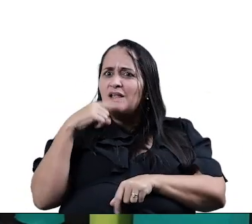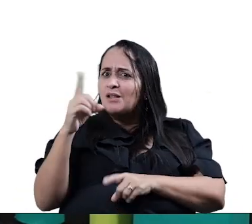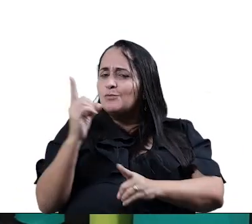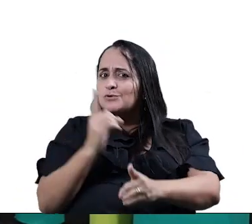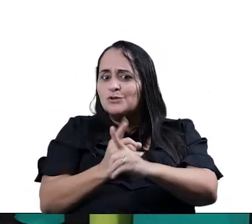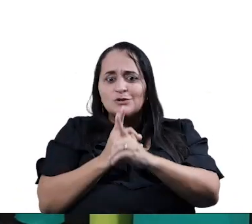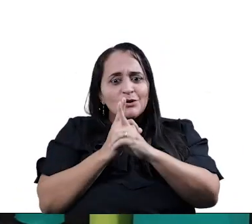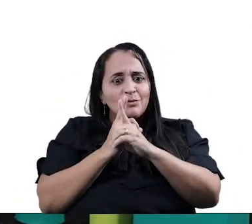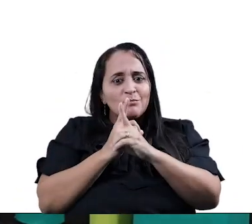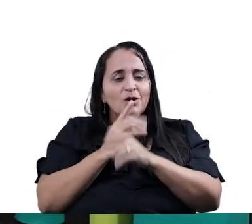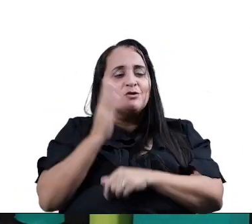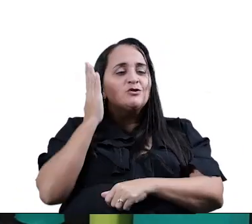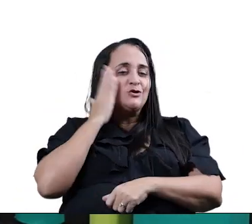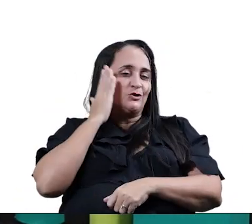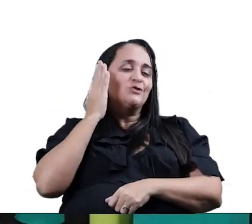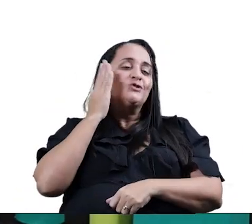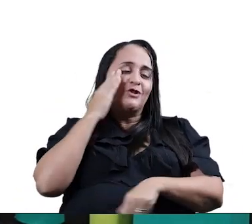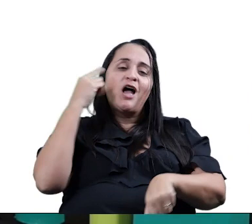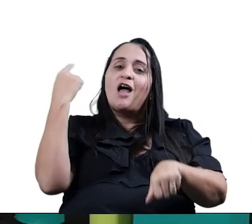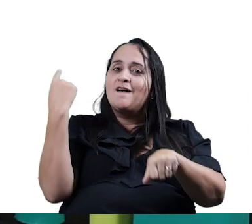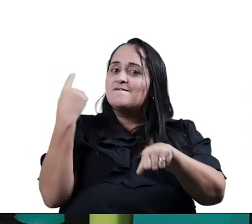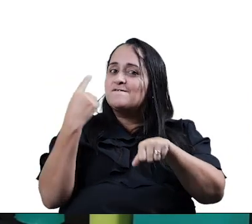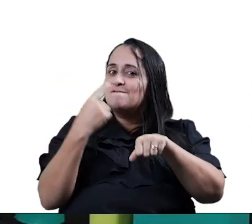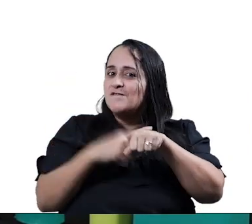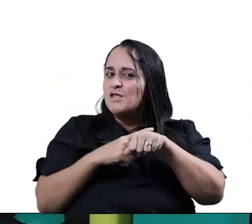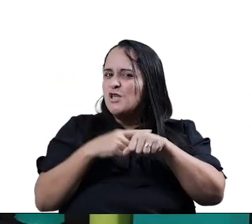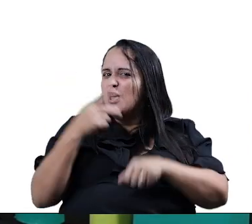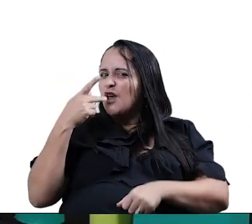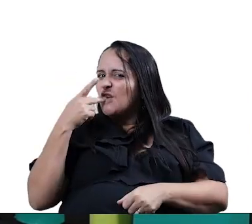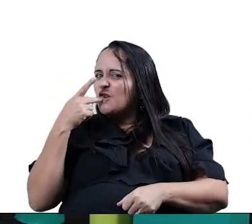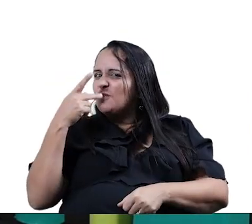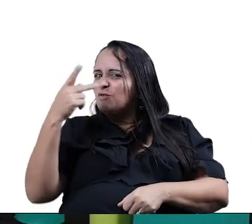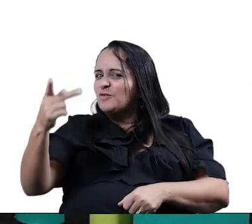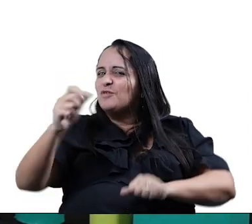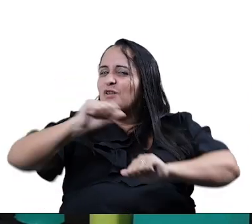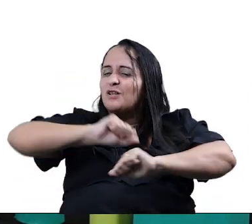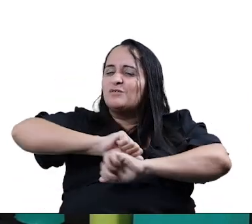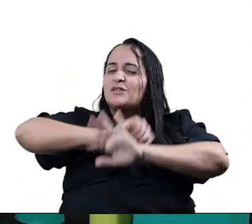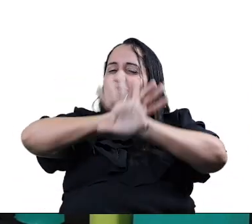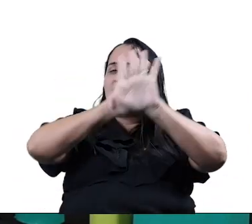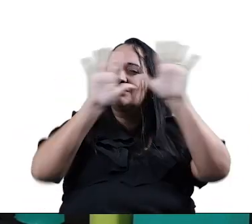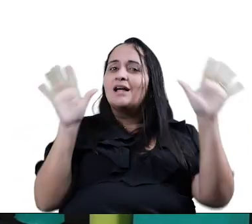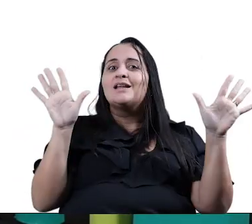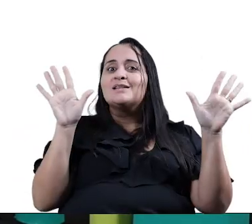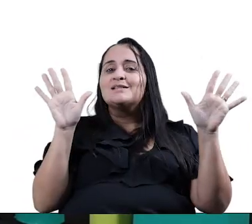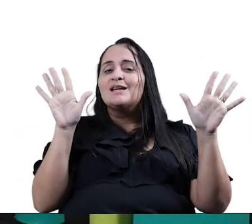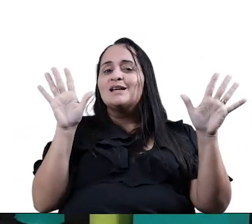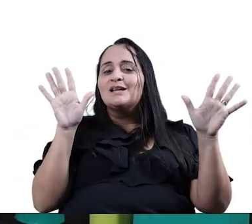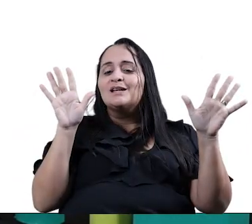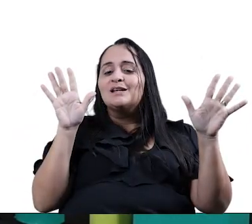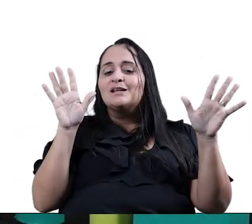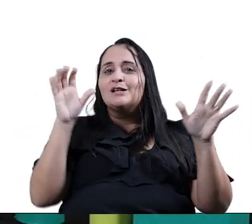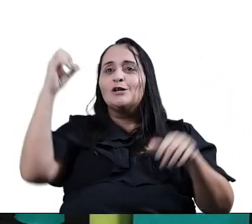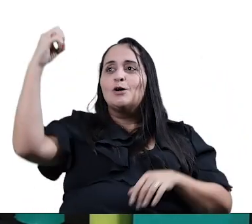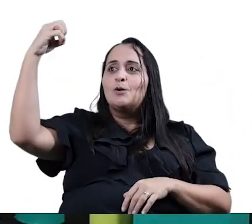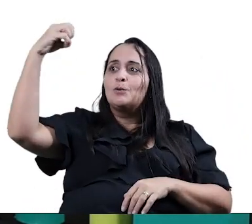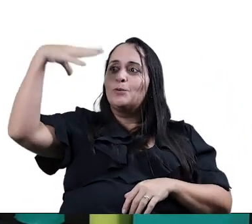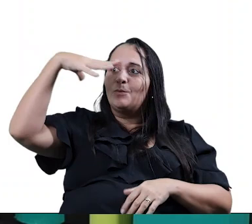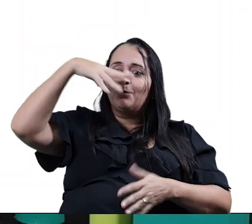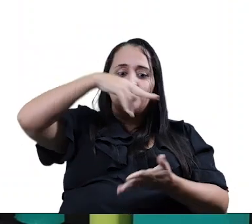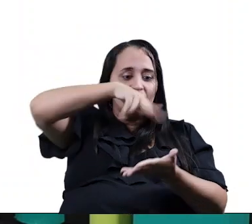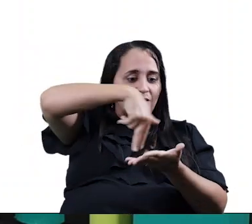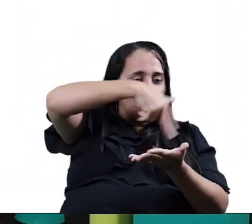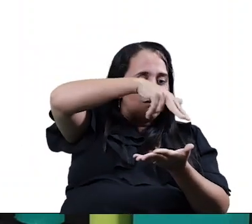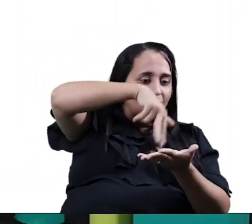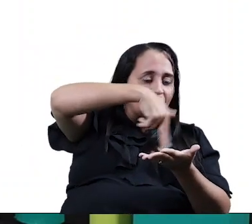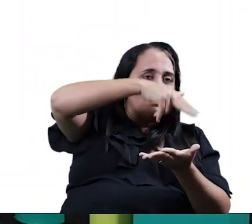garanto que você já viu E agora eu vou dizer Com certeza vai esclarecer Só na luz é que ela